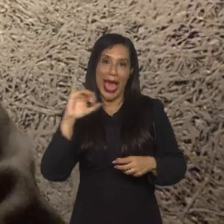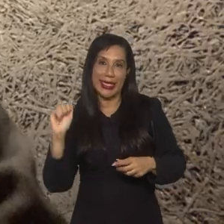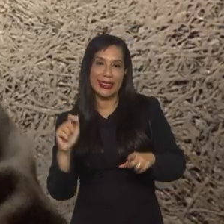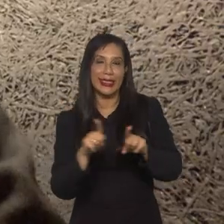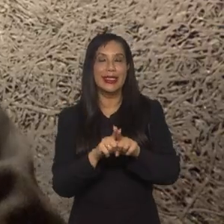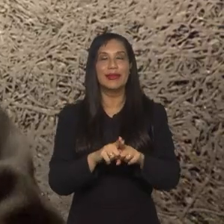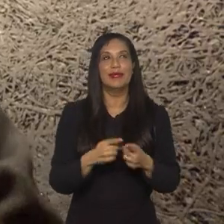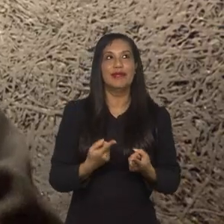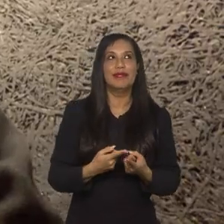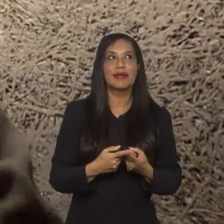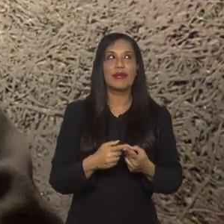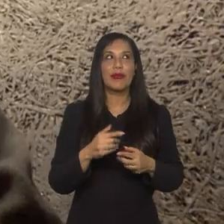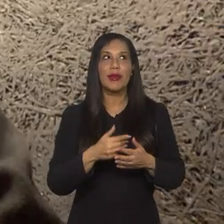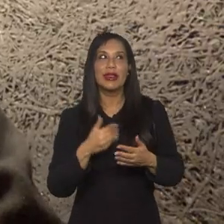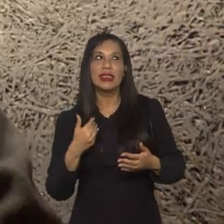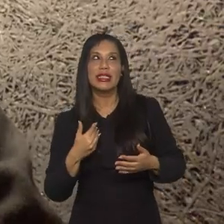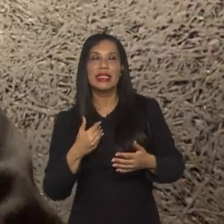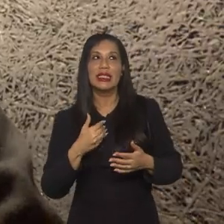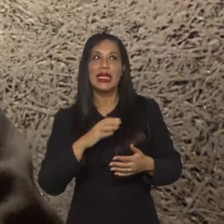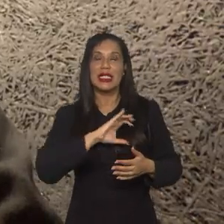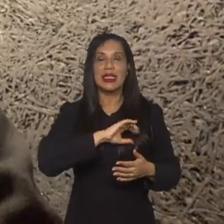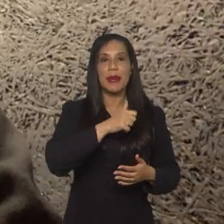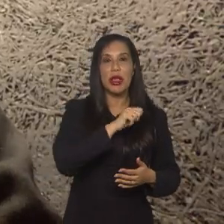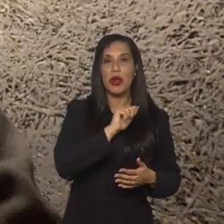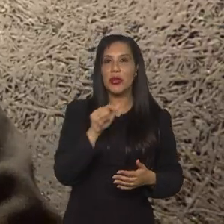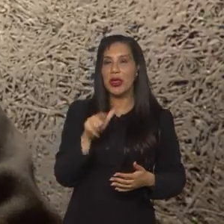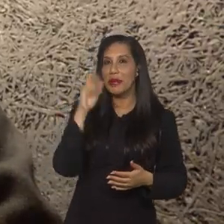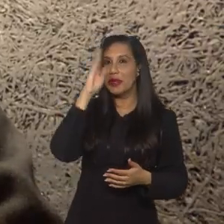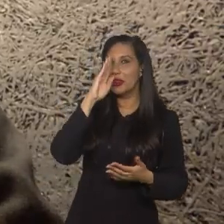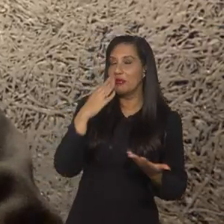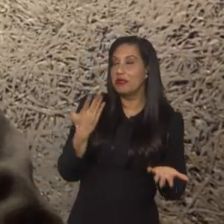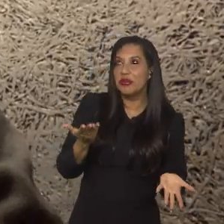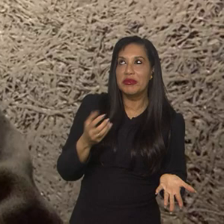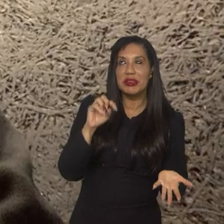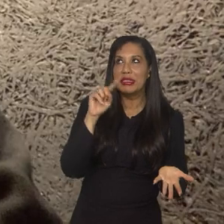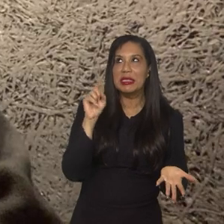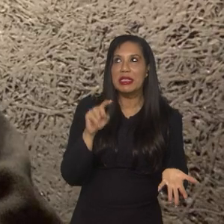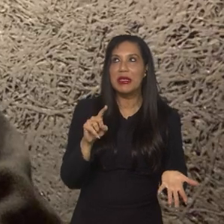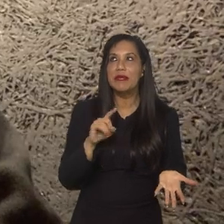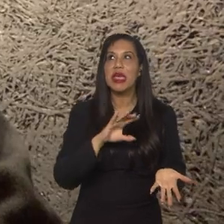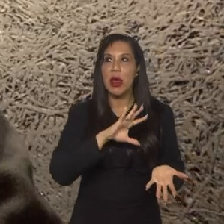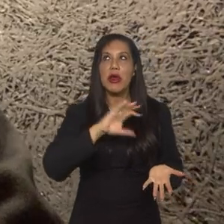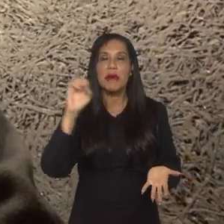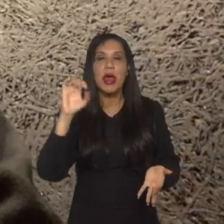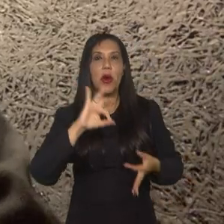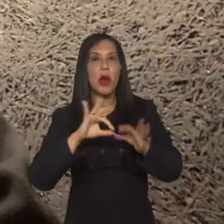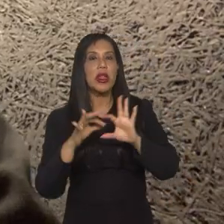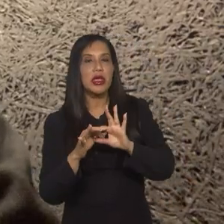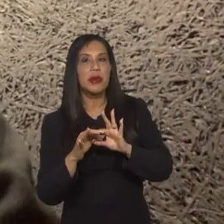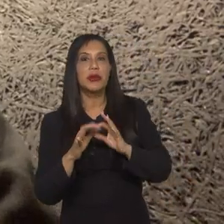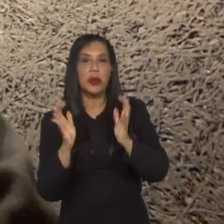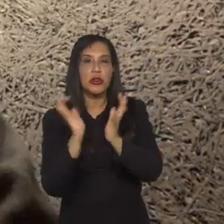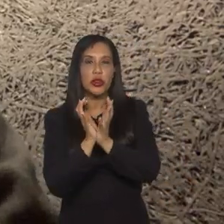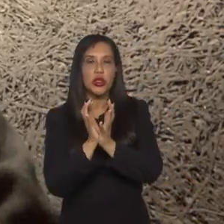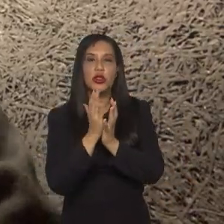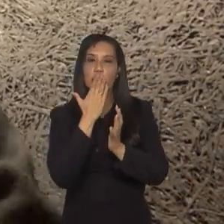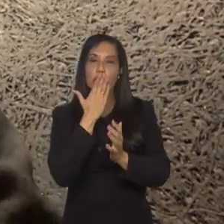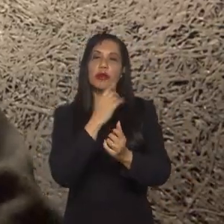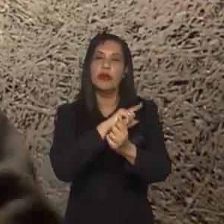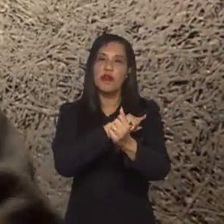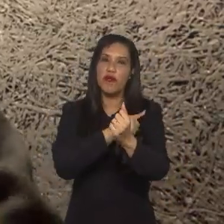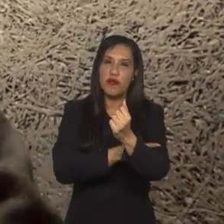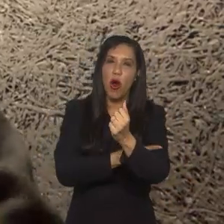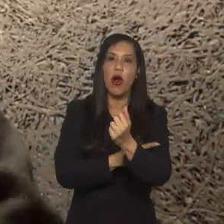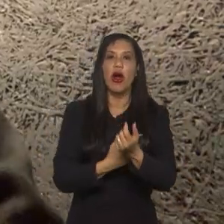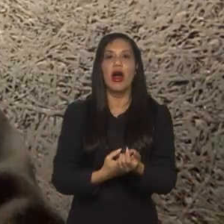Eu não sei dizer se está atrás do Canadá, porque o Canadá é o atual campeão olímpico, tem também uma equipe muito forte, o